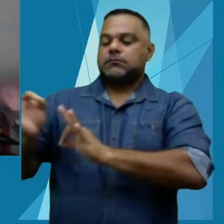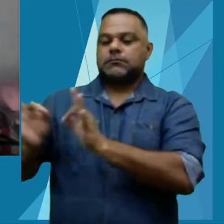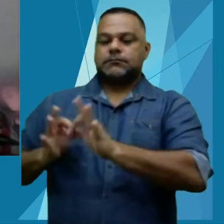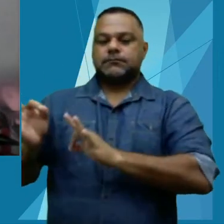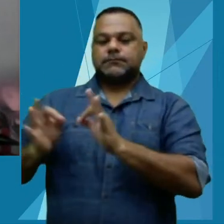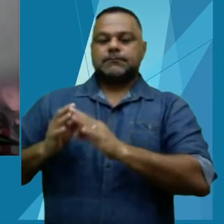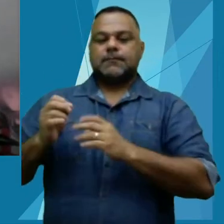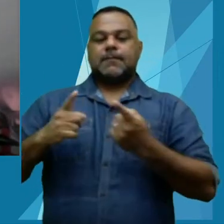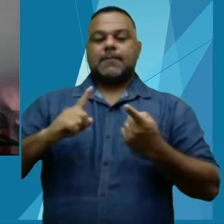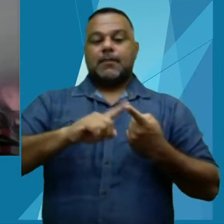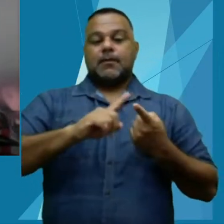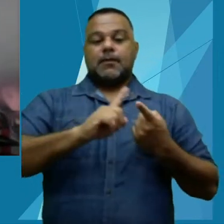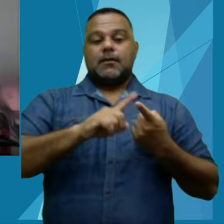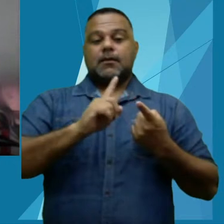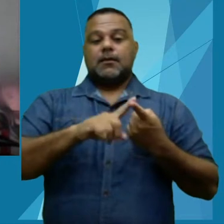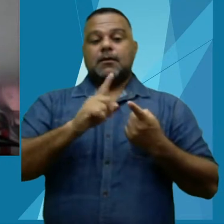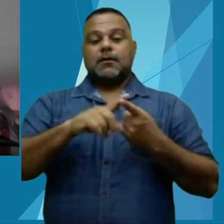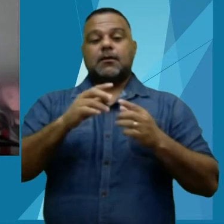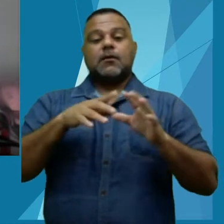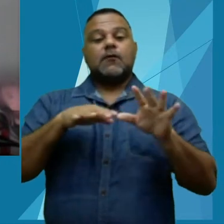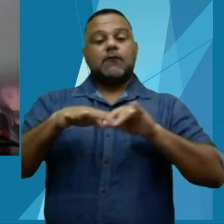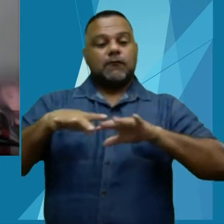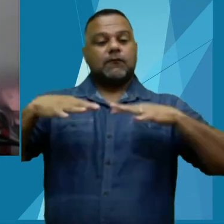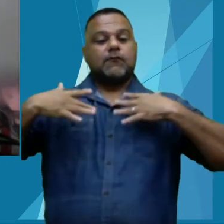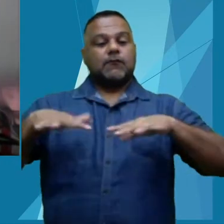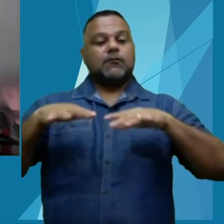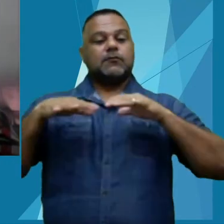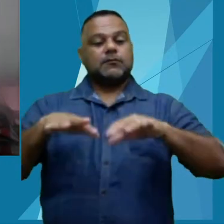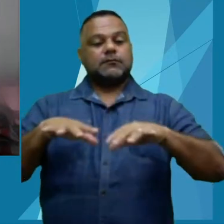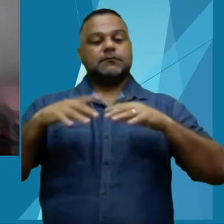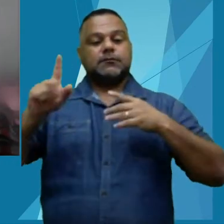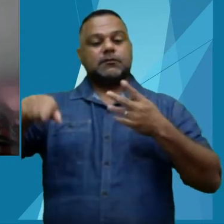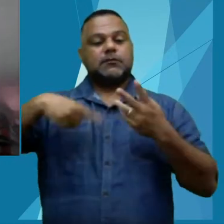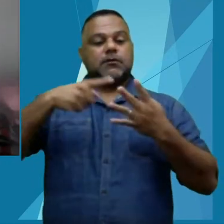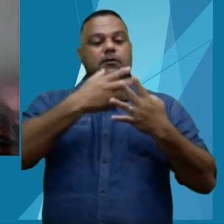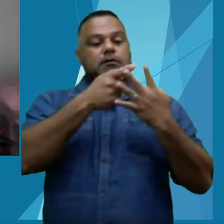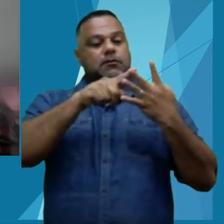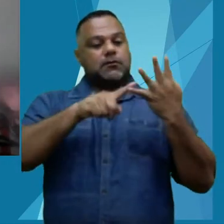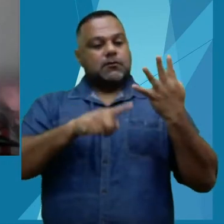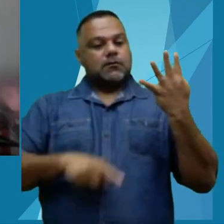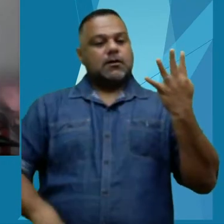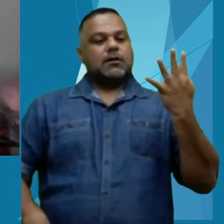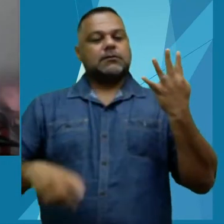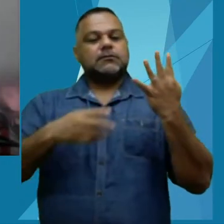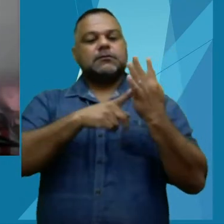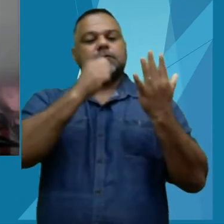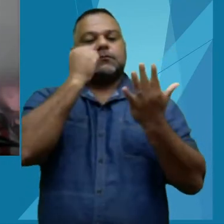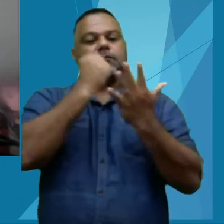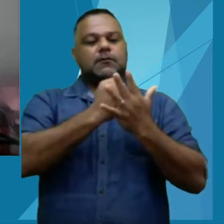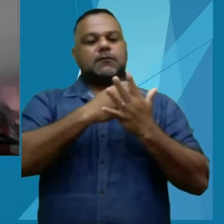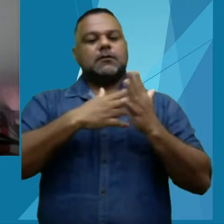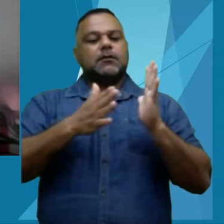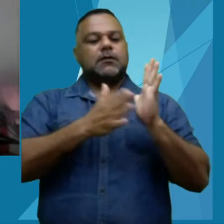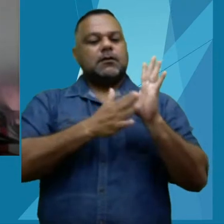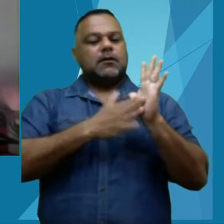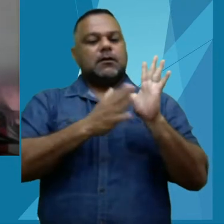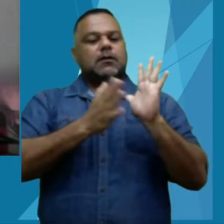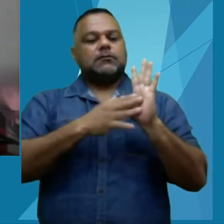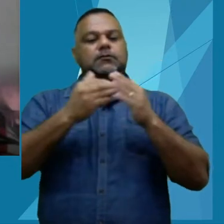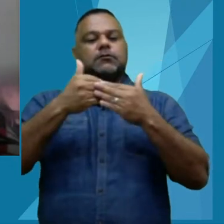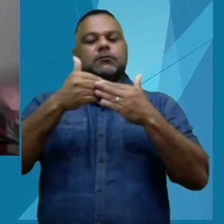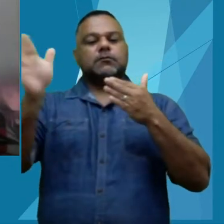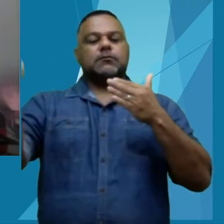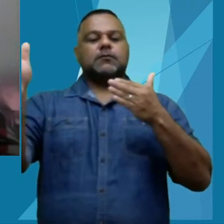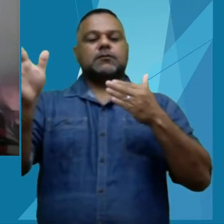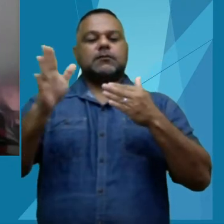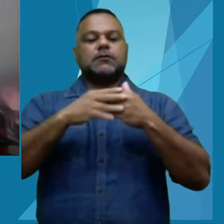Uma, oriunda do fluxo contínuo, e mais quatro que foram aprovadas no edital interno de publicação da